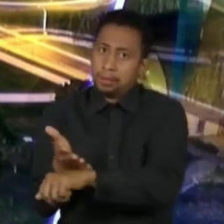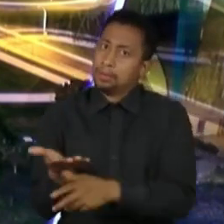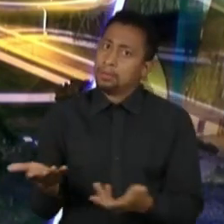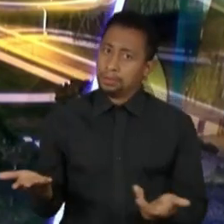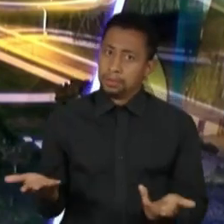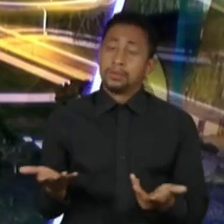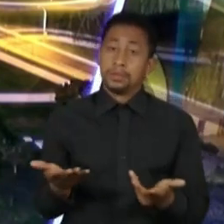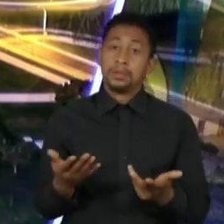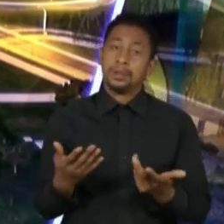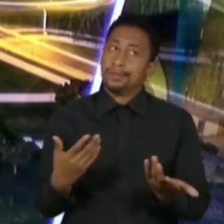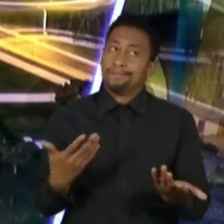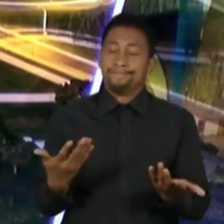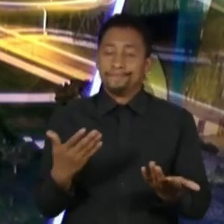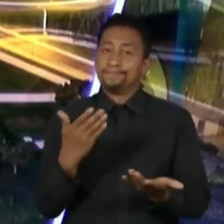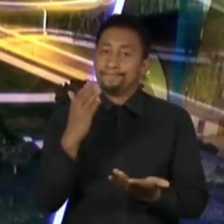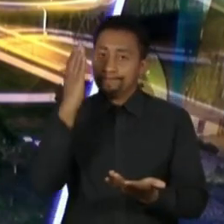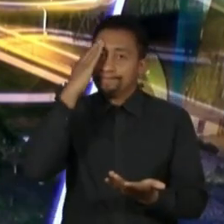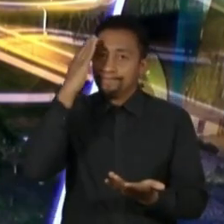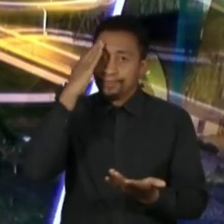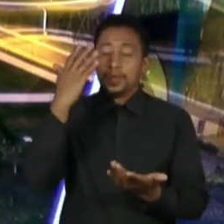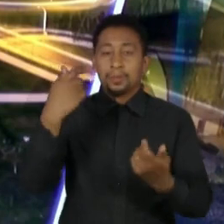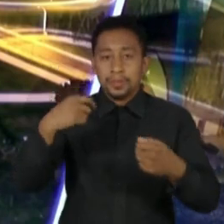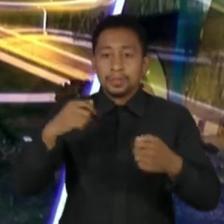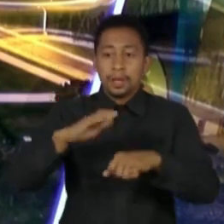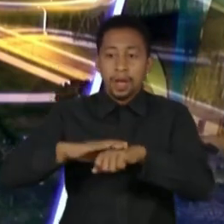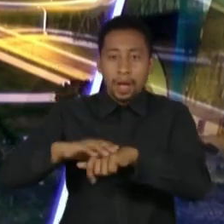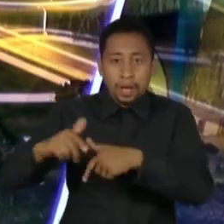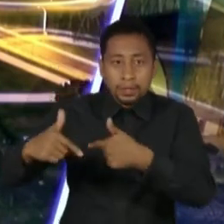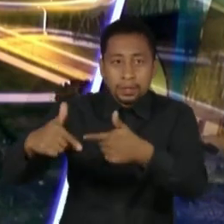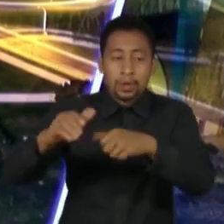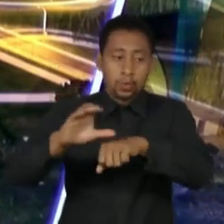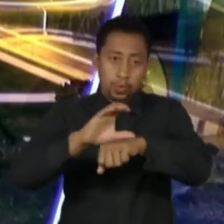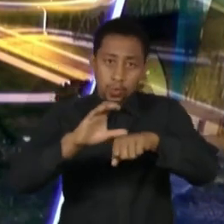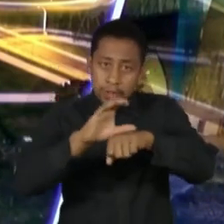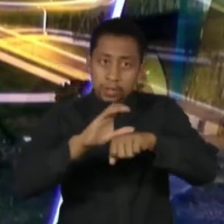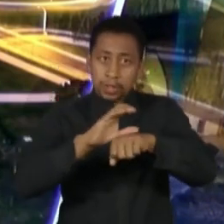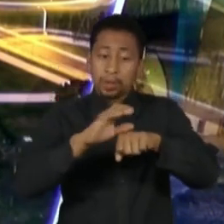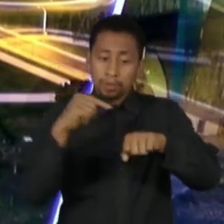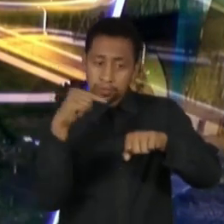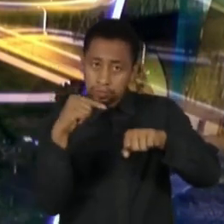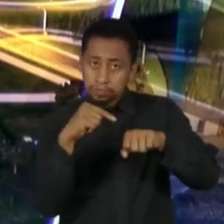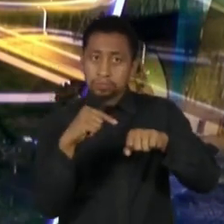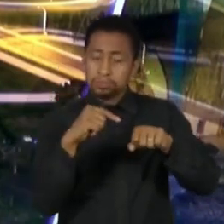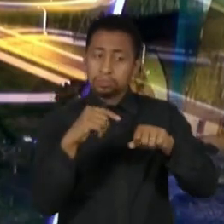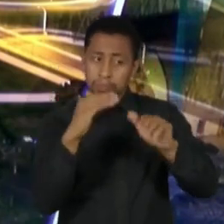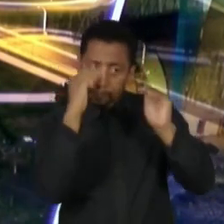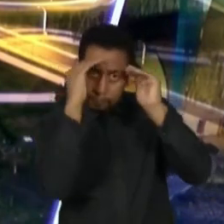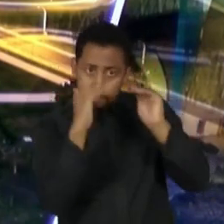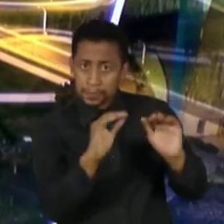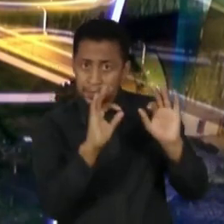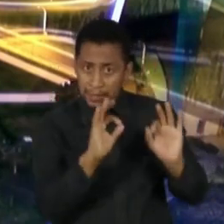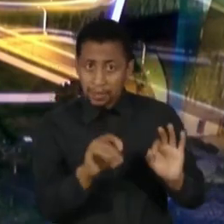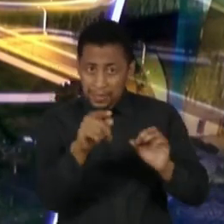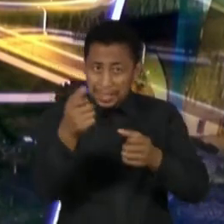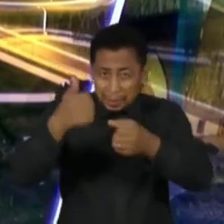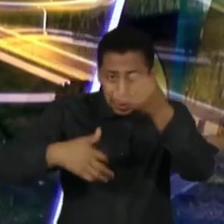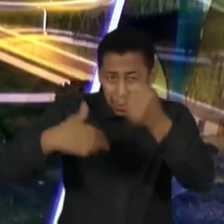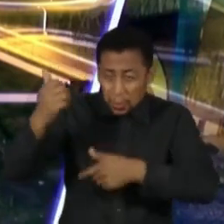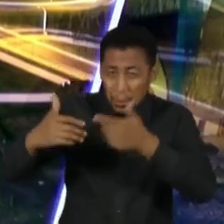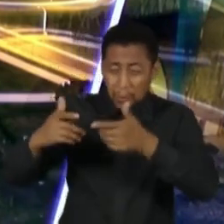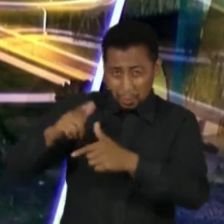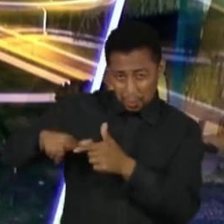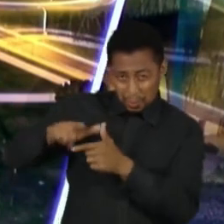dúvida que para a interpretação e aplicação da Constituição, questões como essa que você acaba de trazer têm uma importância